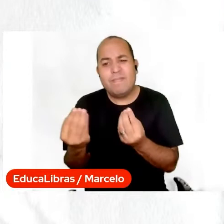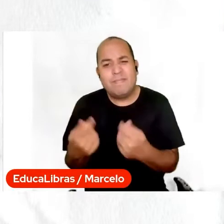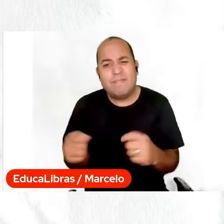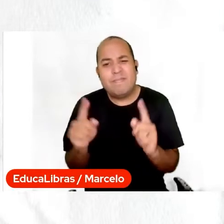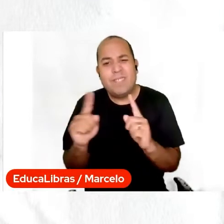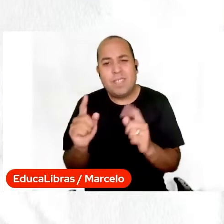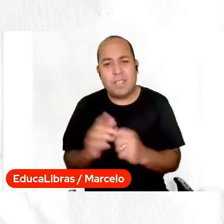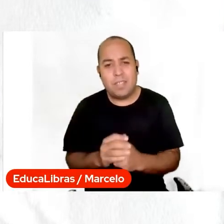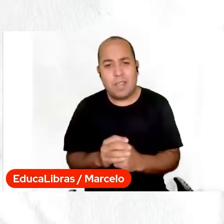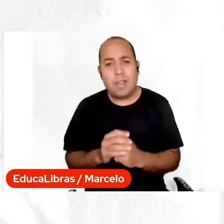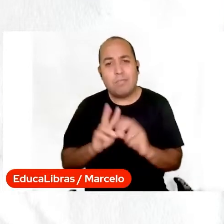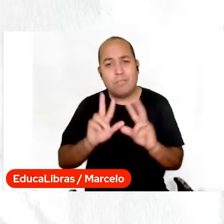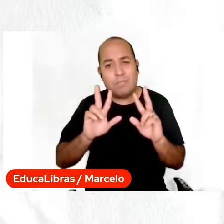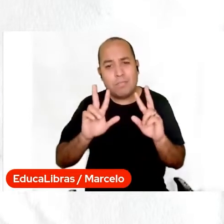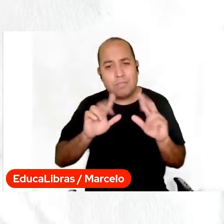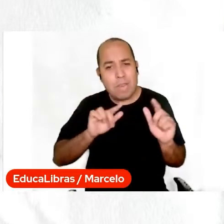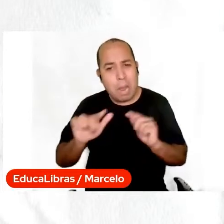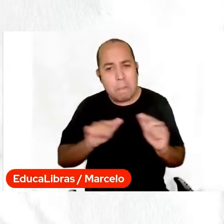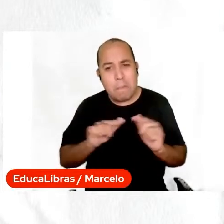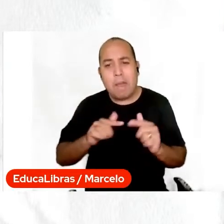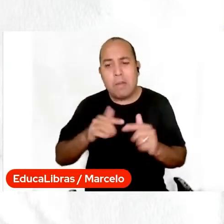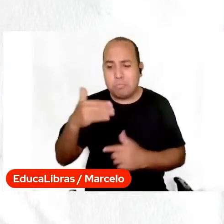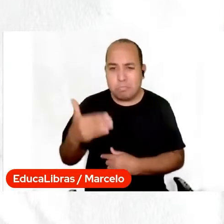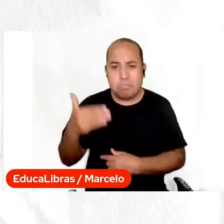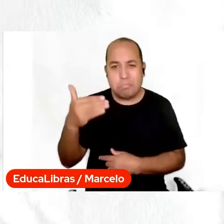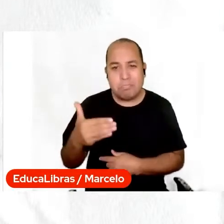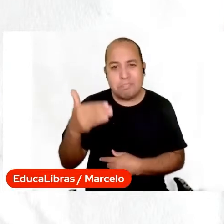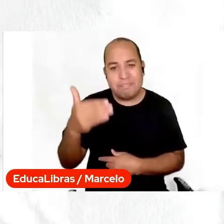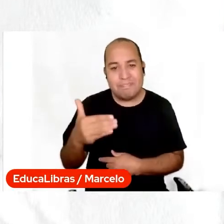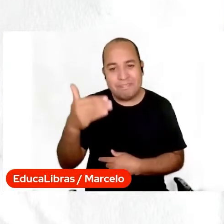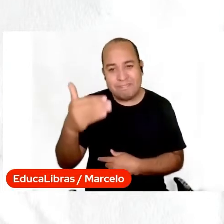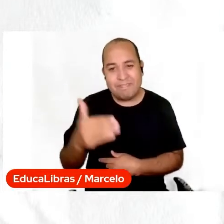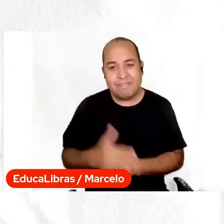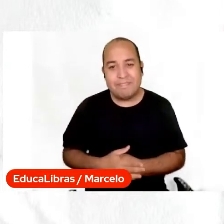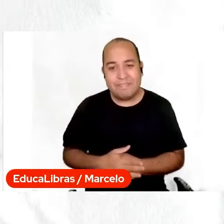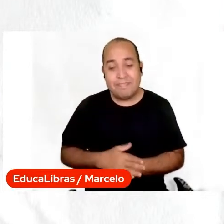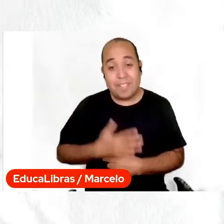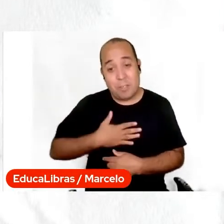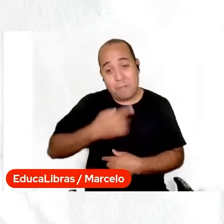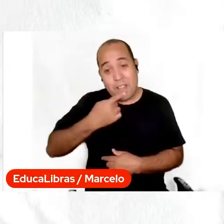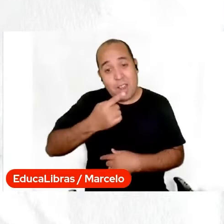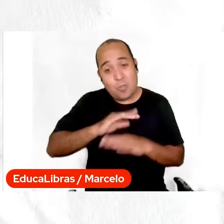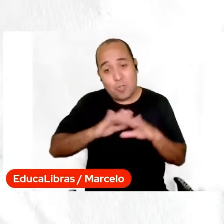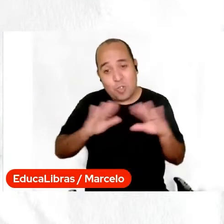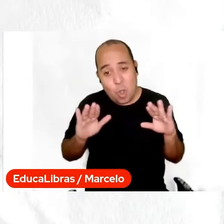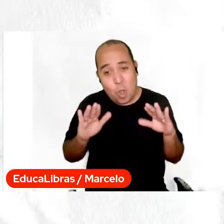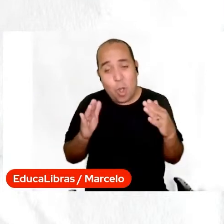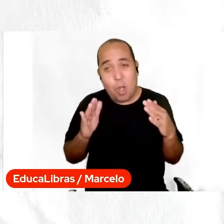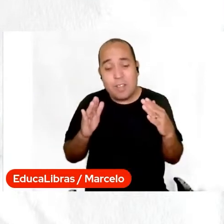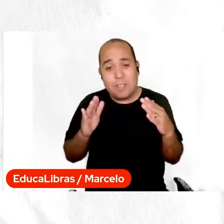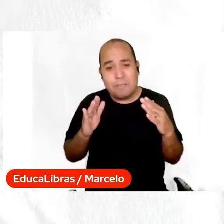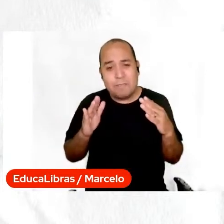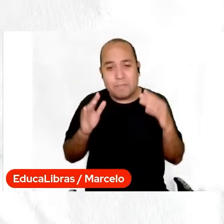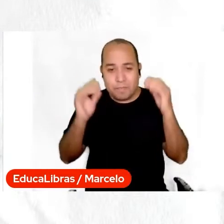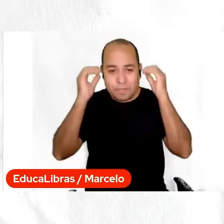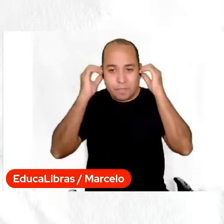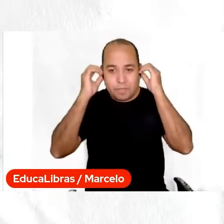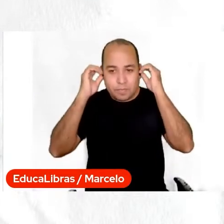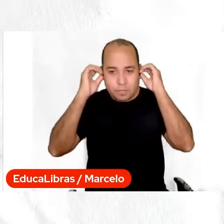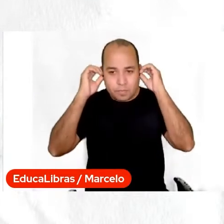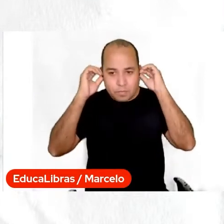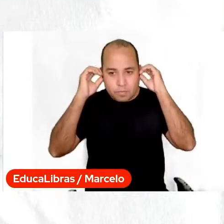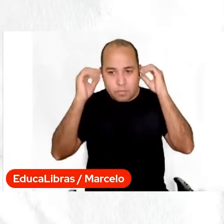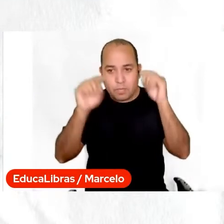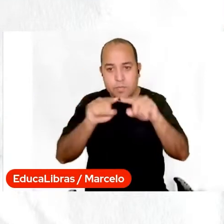trabalho, enfim, constante. Acho que a minha fala era mais nesse sentido, aí vamos a gente abrir agora para